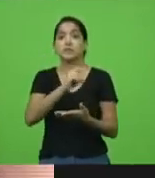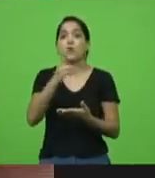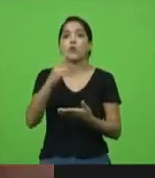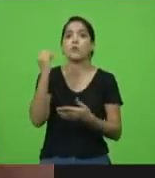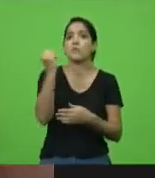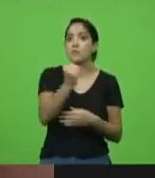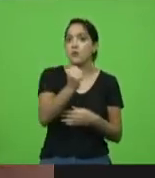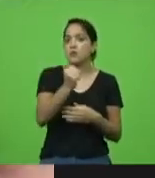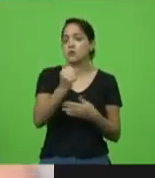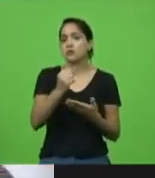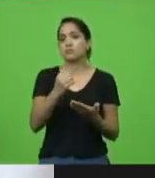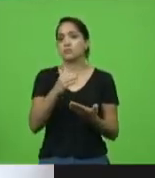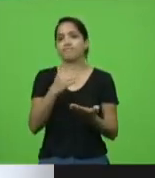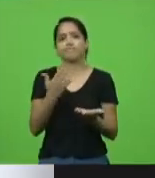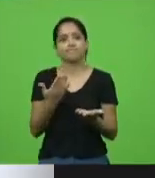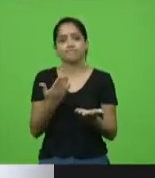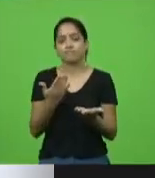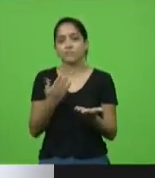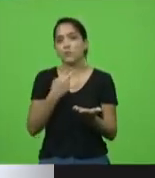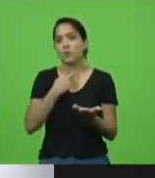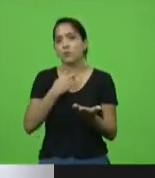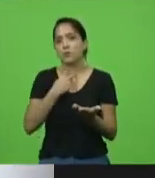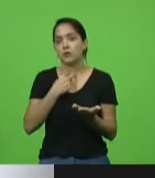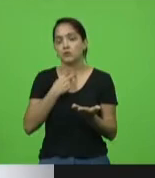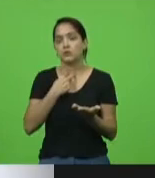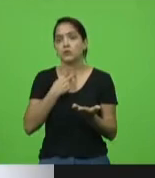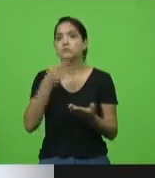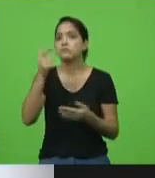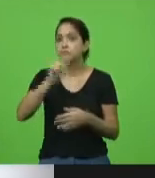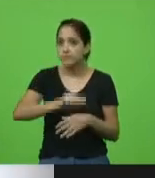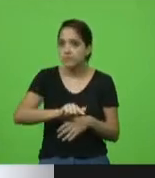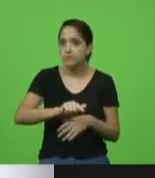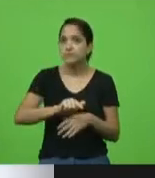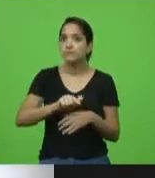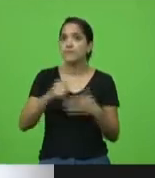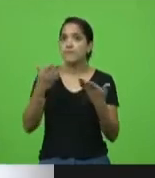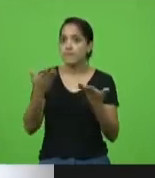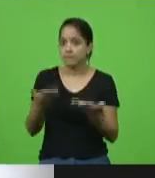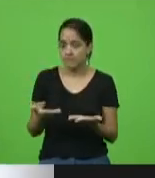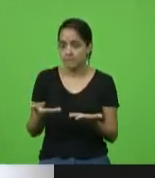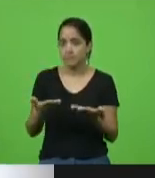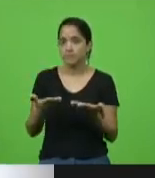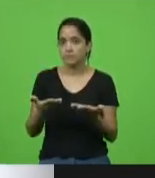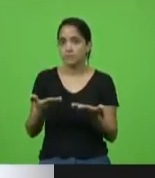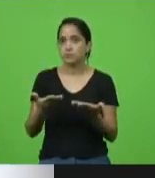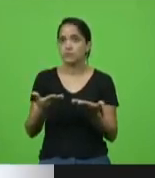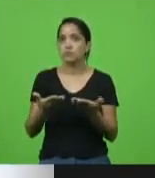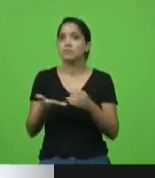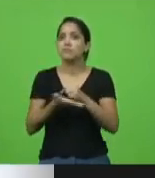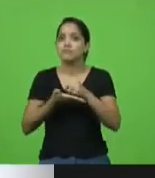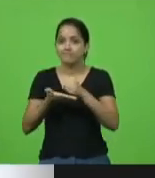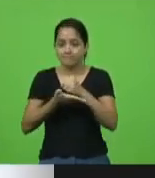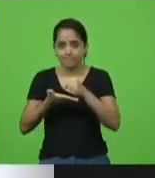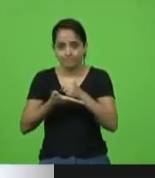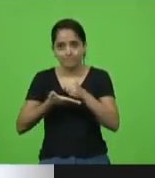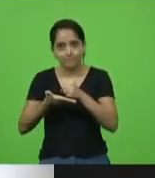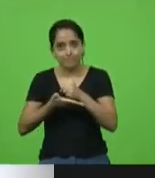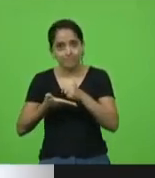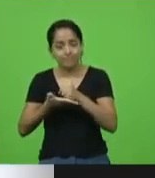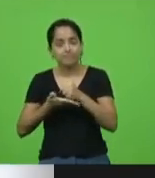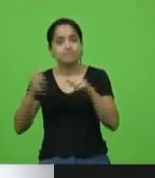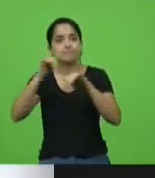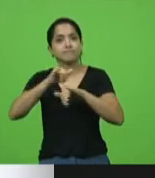Repito, mais uma vez, é disso que trata o texto base da campanha da fraternidade.